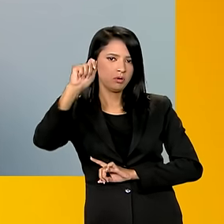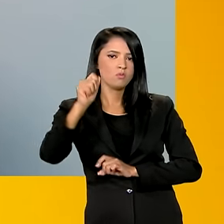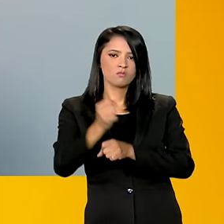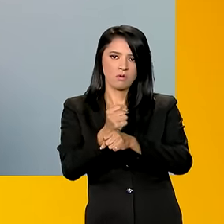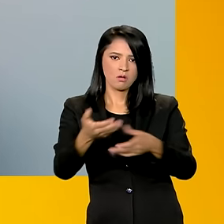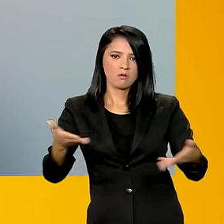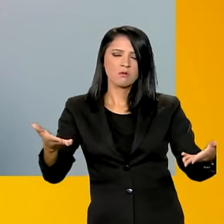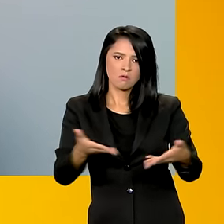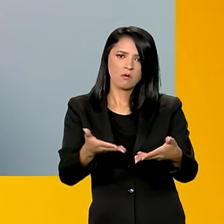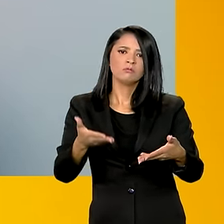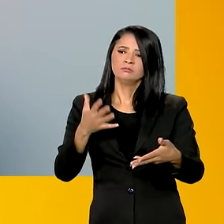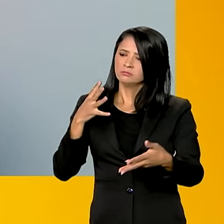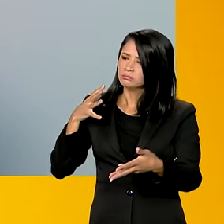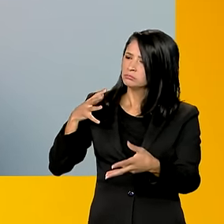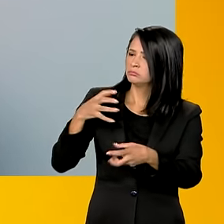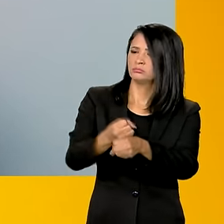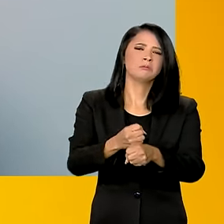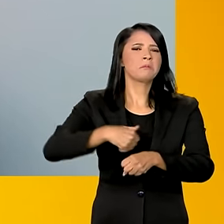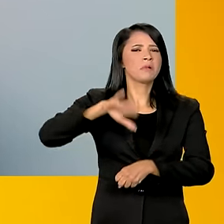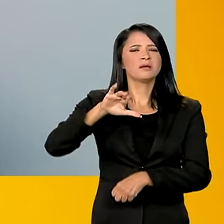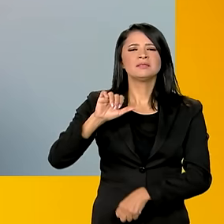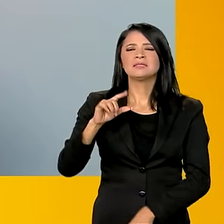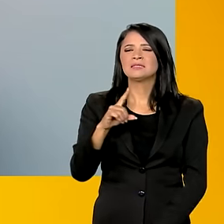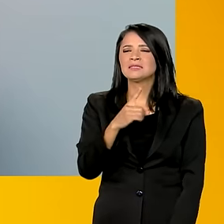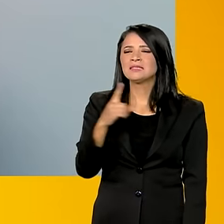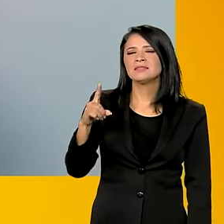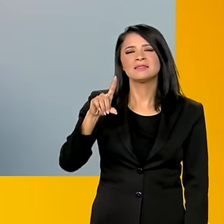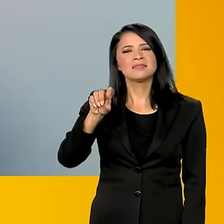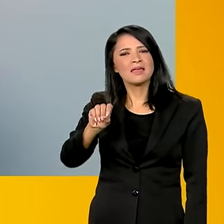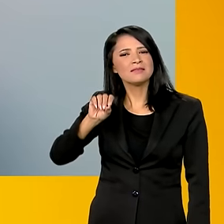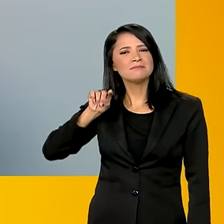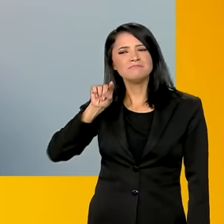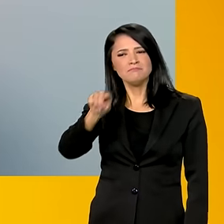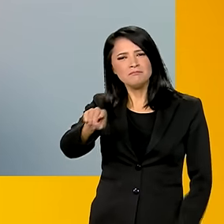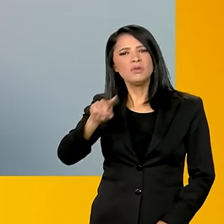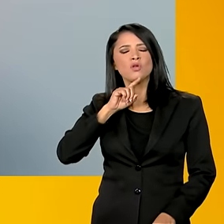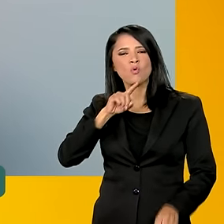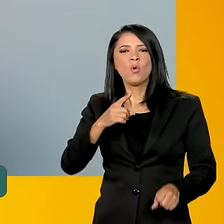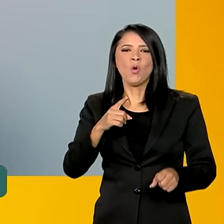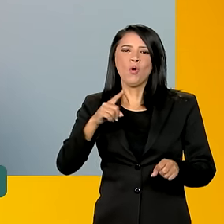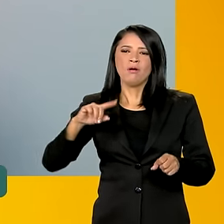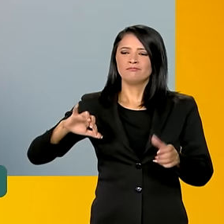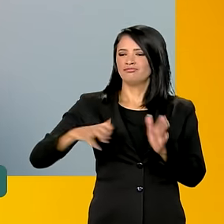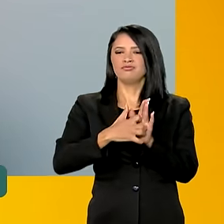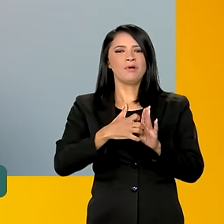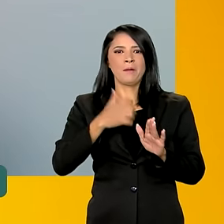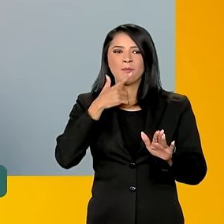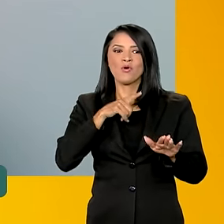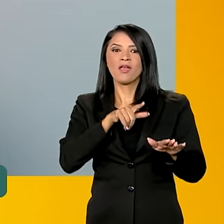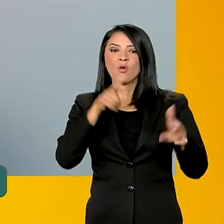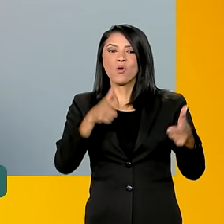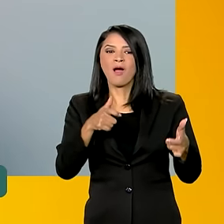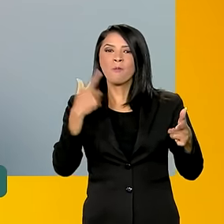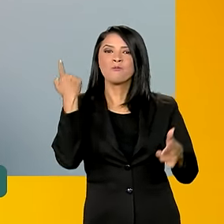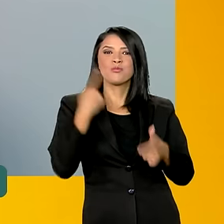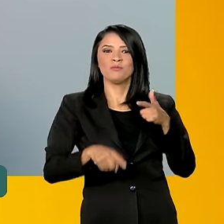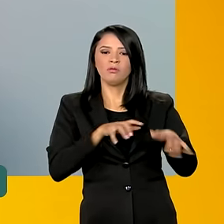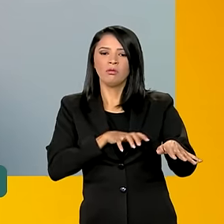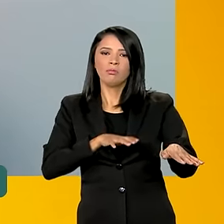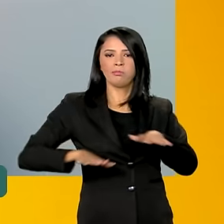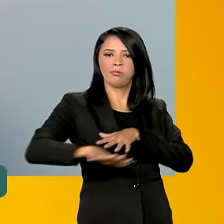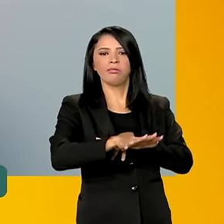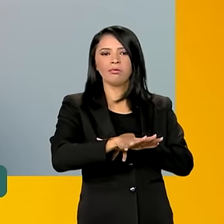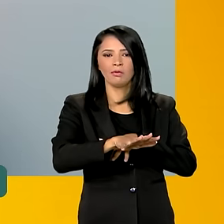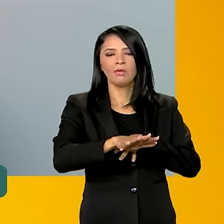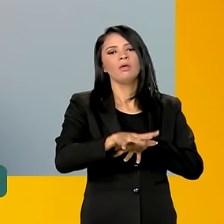registramos mais de 110 mil infrações relacionadas às ultrapassagens em locais proibidos. Este tipo de infração